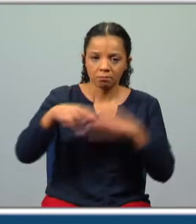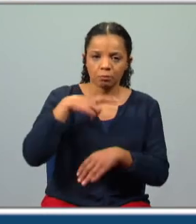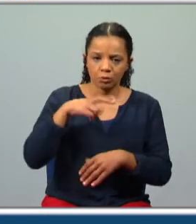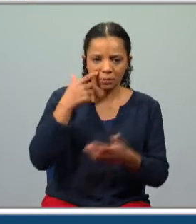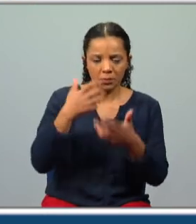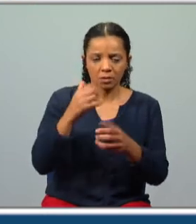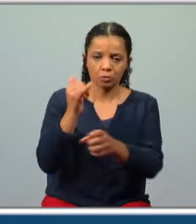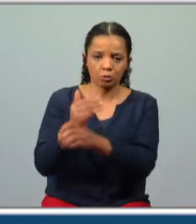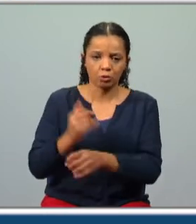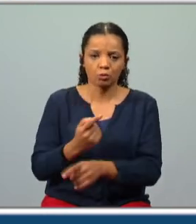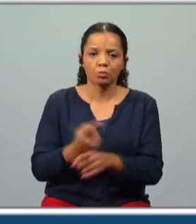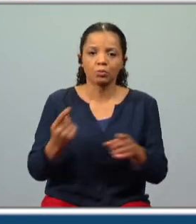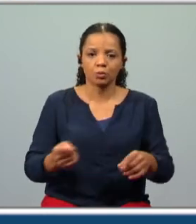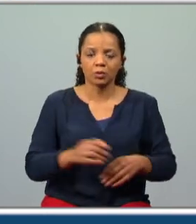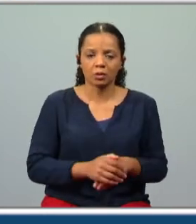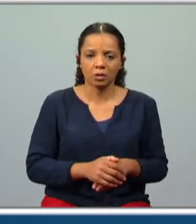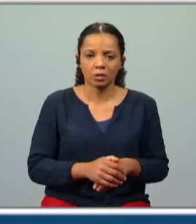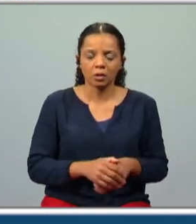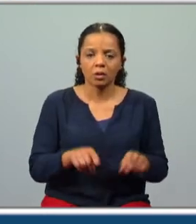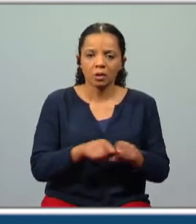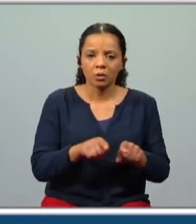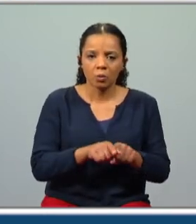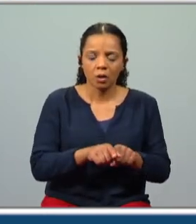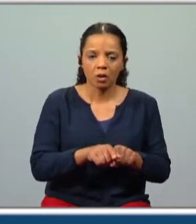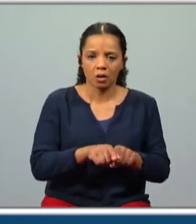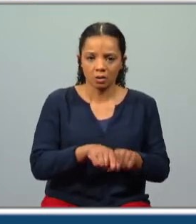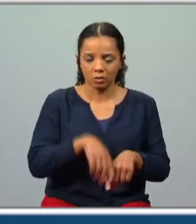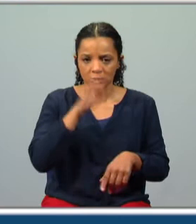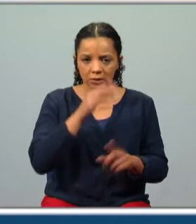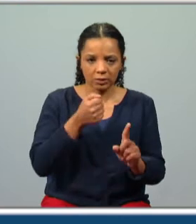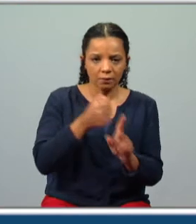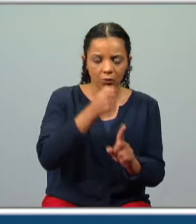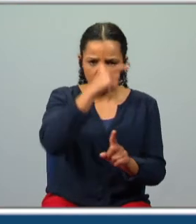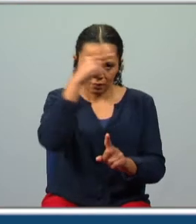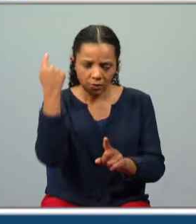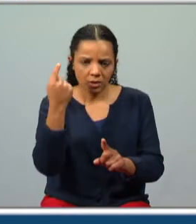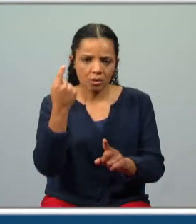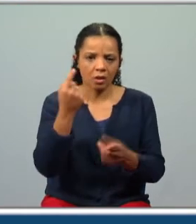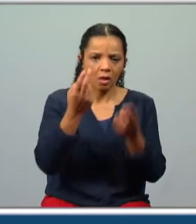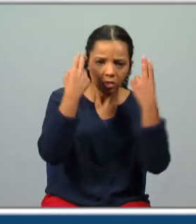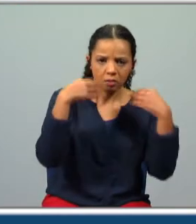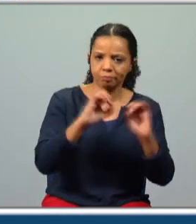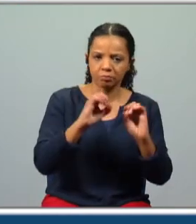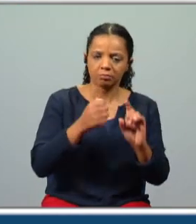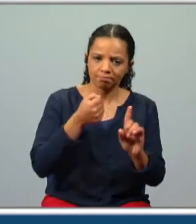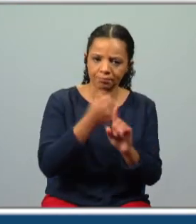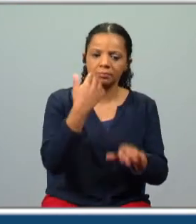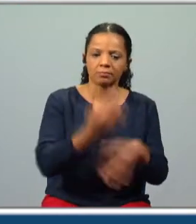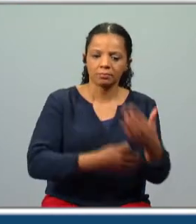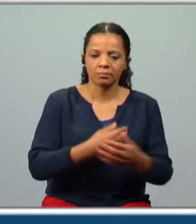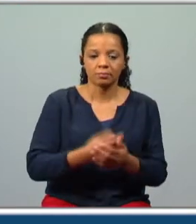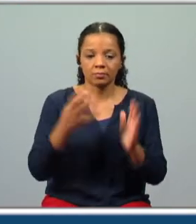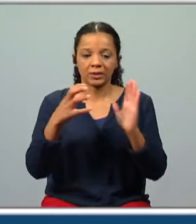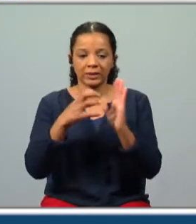se destaca dos restantes pois nunca se excusa aos maiores e mais difíceis desafios e repara que nós temos aqui a ilustrar este